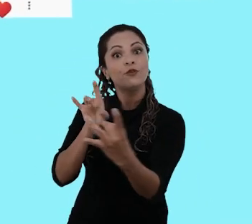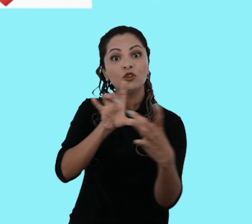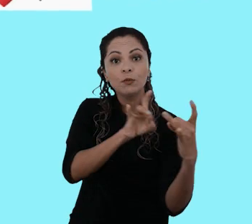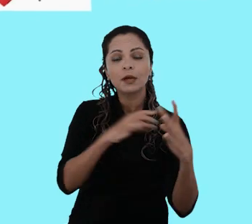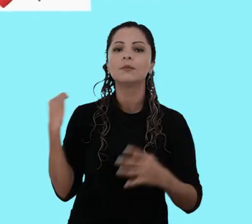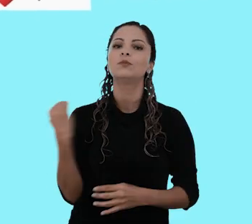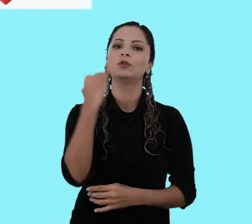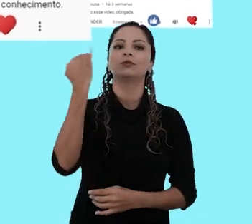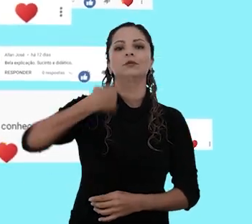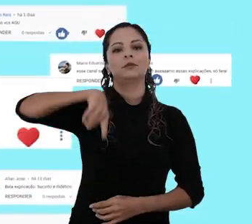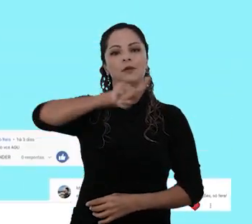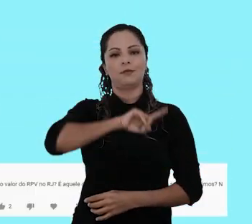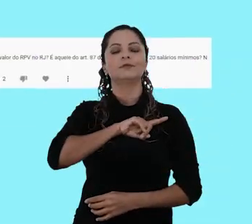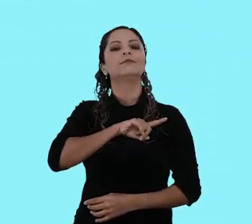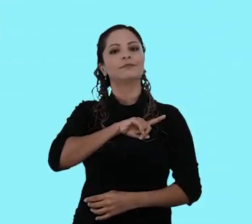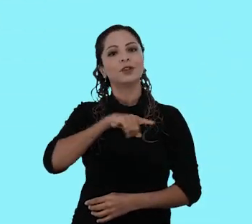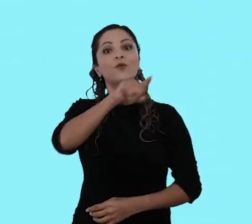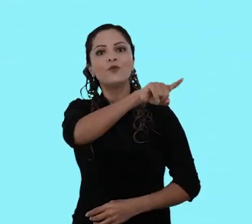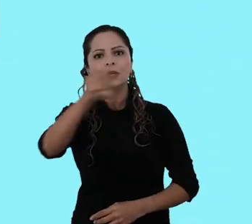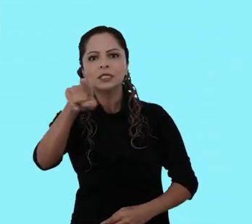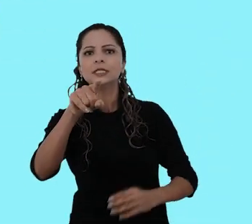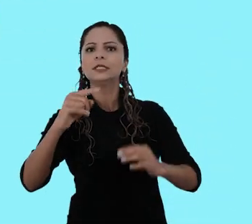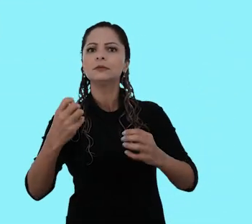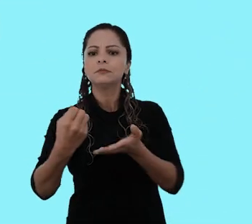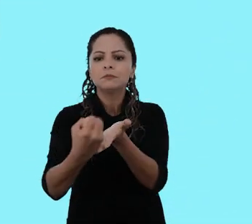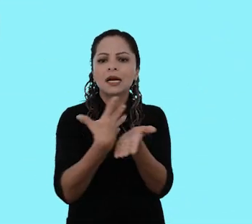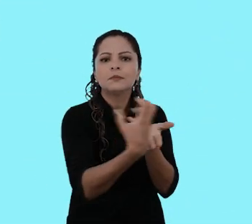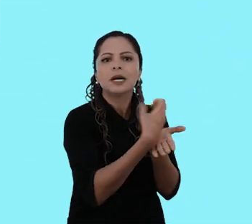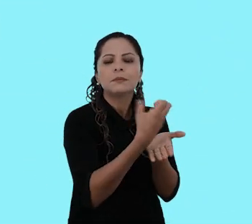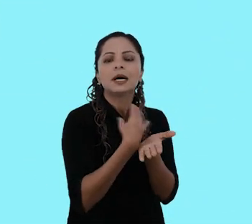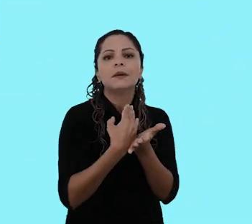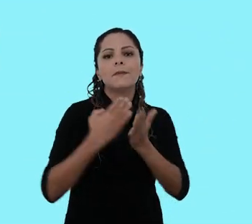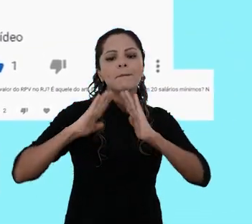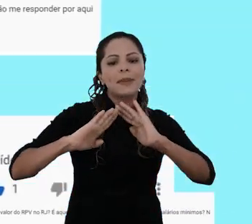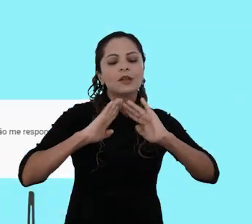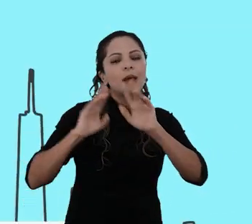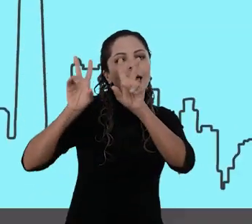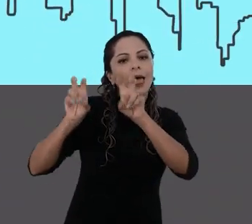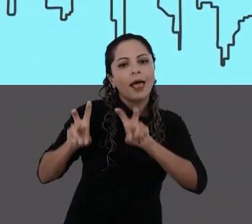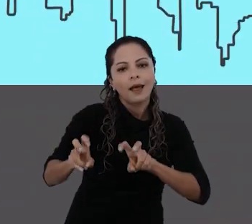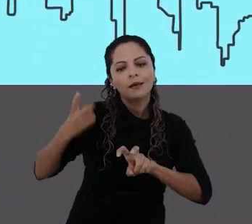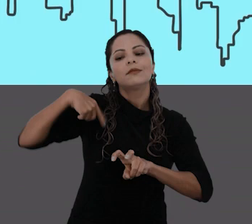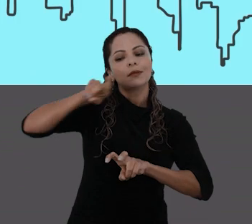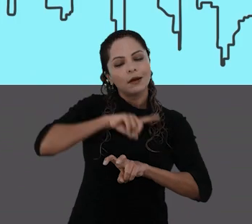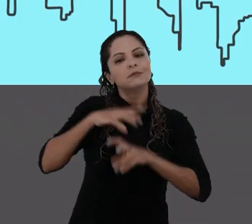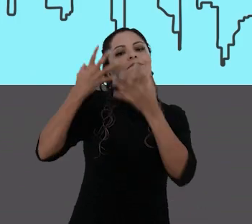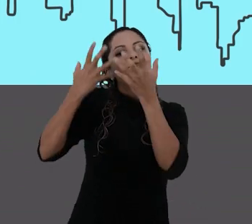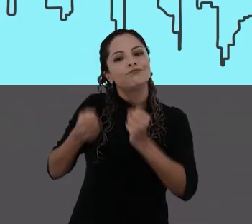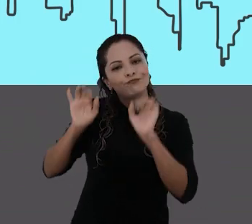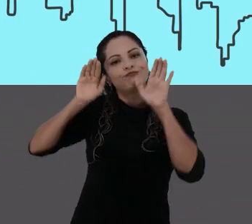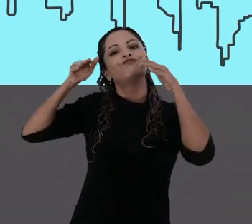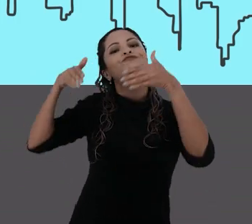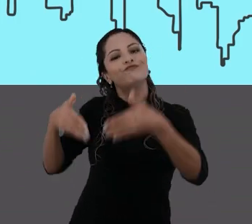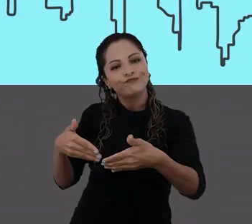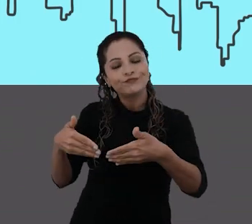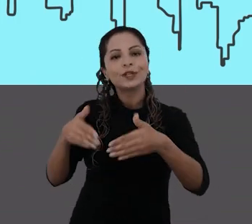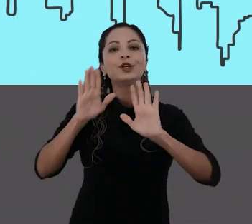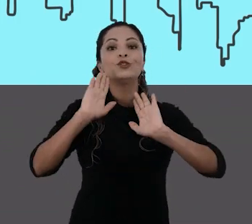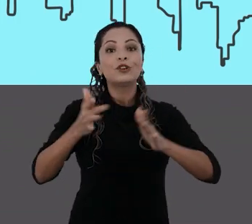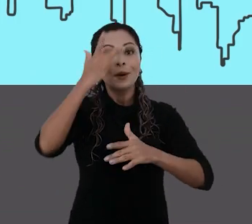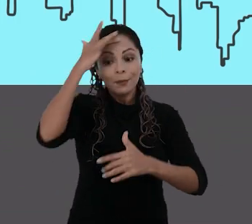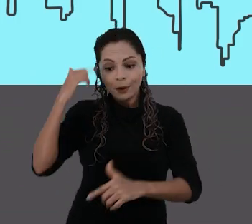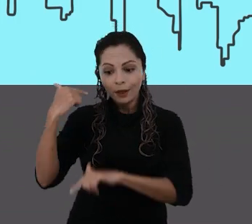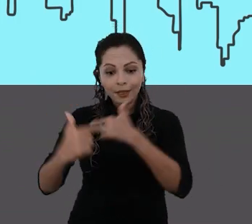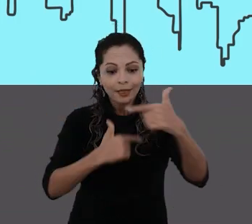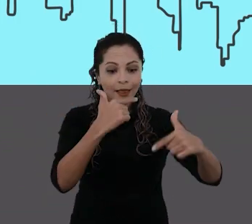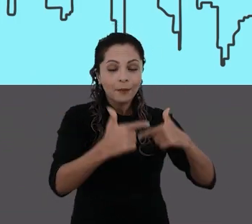foi importante para nós. Os temas pedidos por vocês sempre foram a nossa prioridade. Por aqui, já passaram muitos colaboradores que